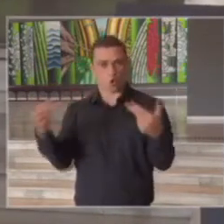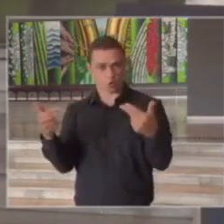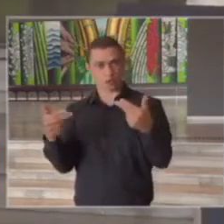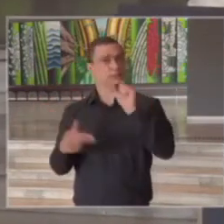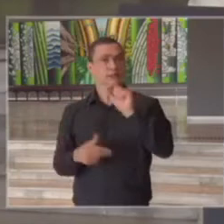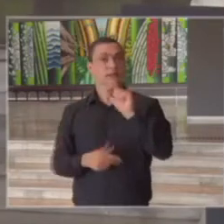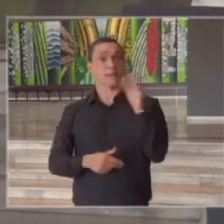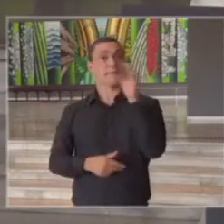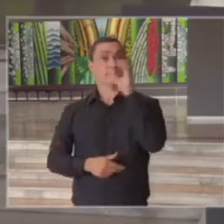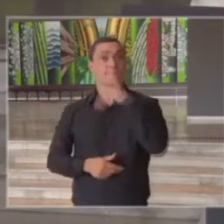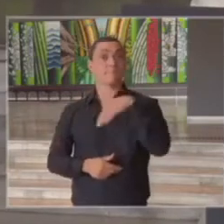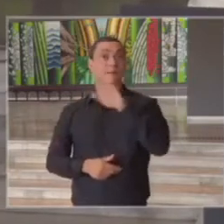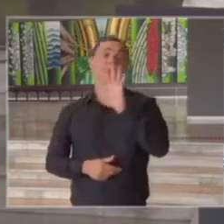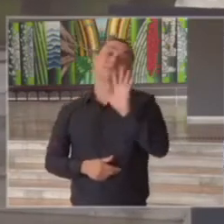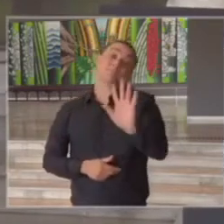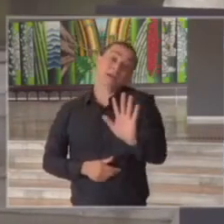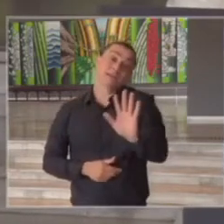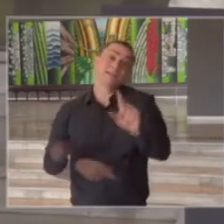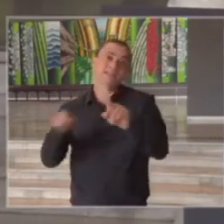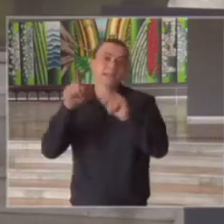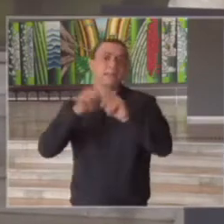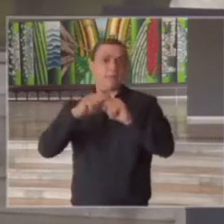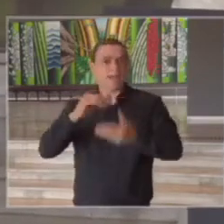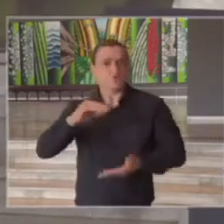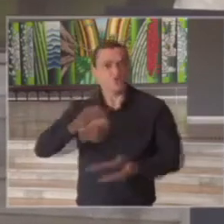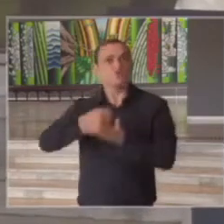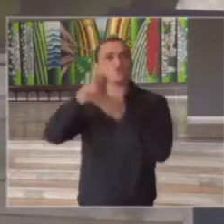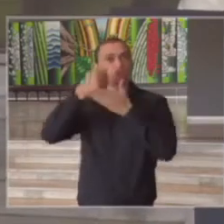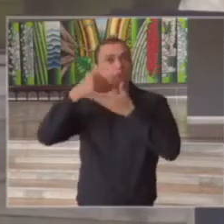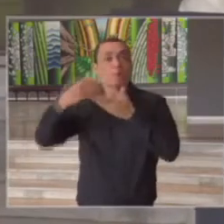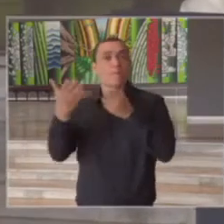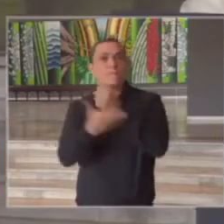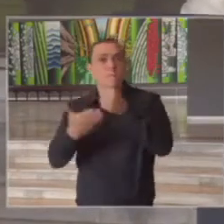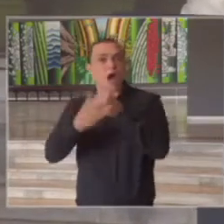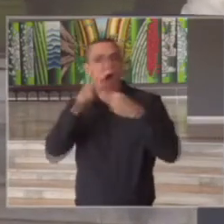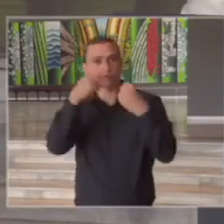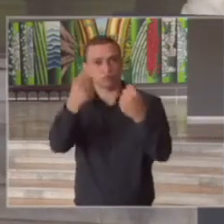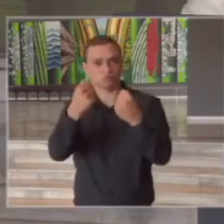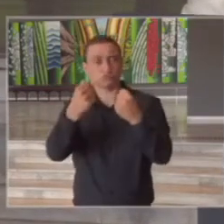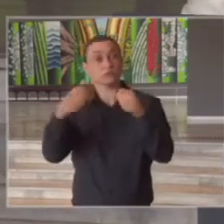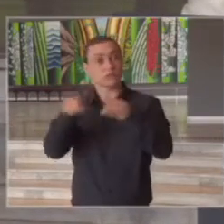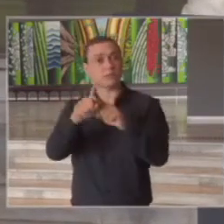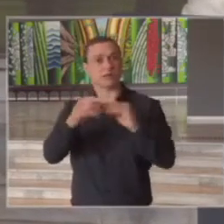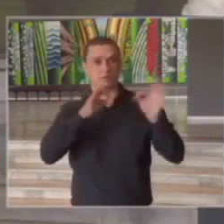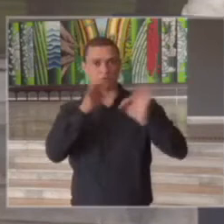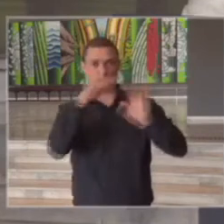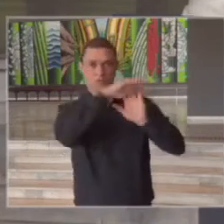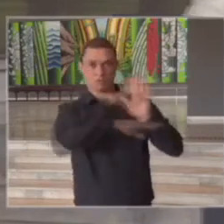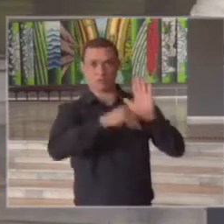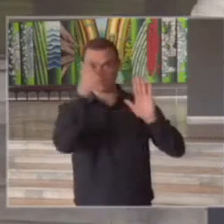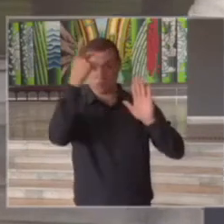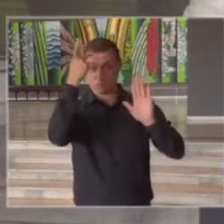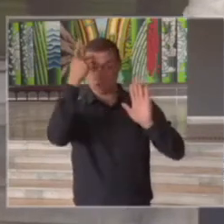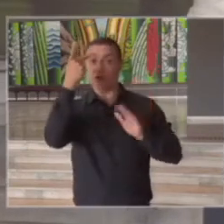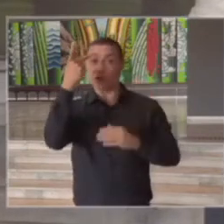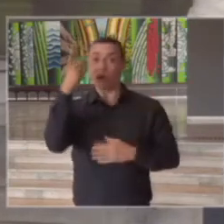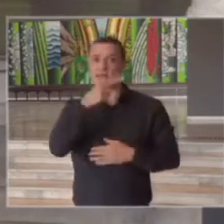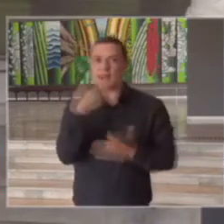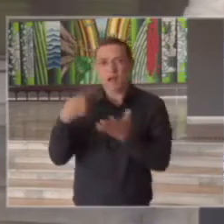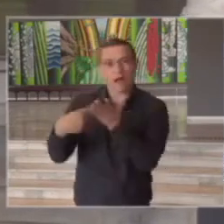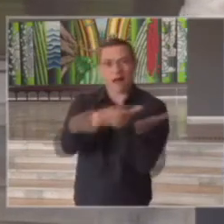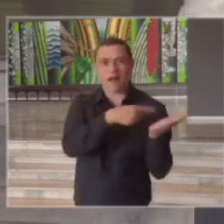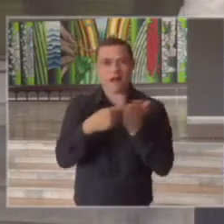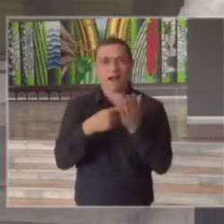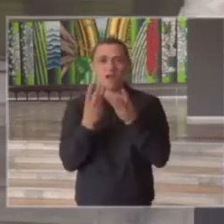seja o mais rápido possível mas o mais sustentado possível e o plano de São Paulo ele traz justamente essa combinação essa